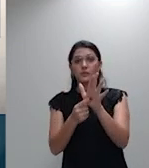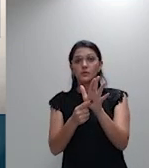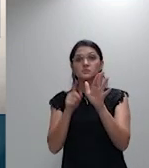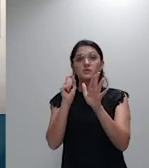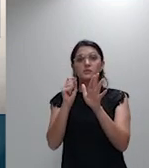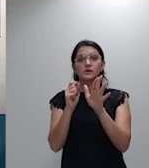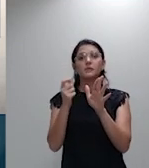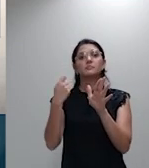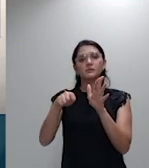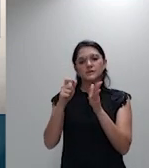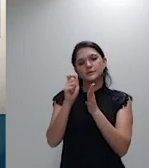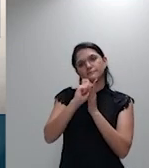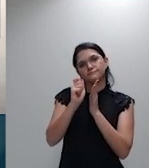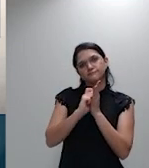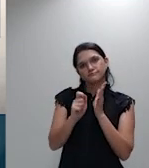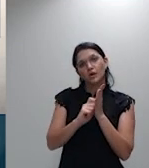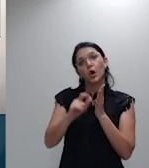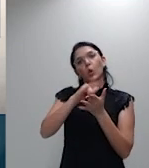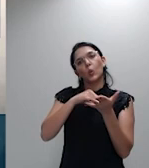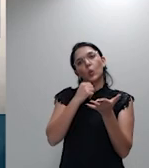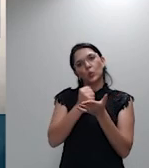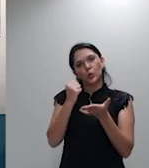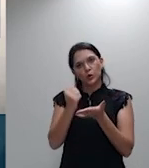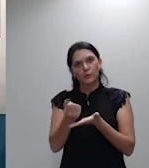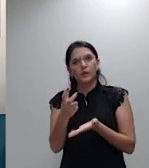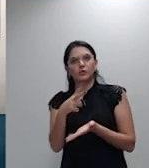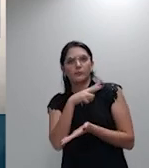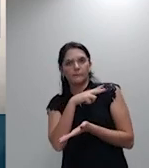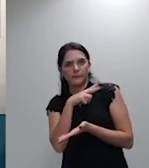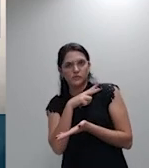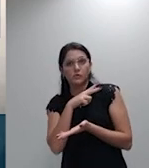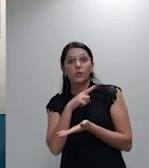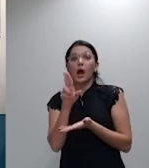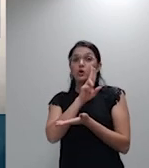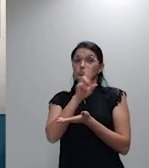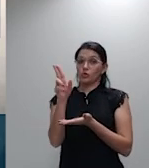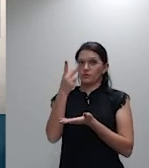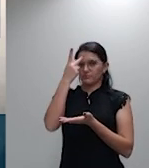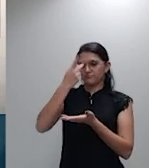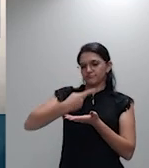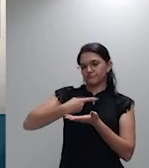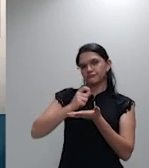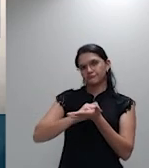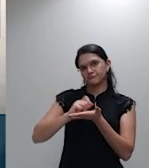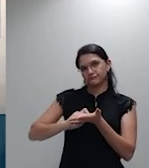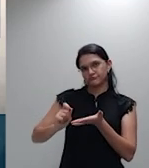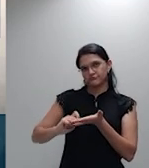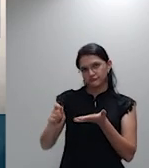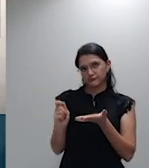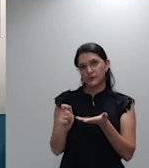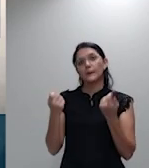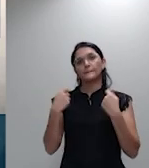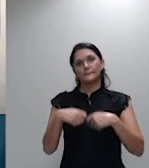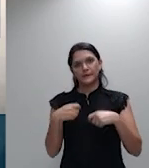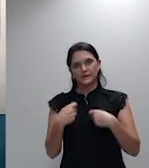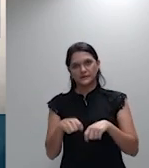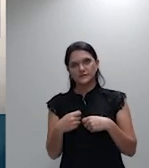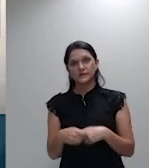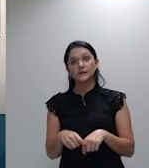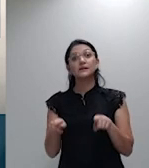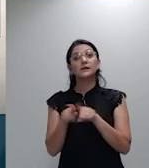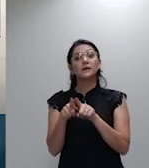particular, ou seja, de assinatura de próprio punho, poderá ser eventualmente confrontada em perícia grafotécnica,